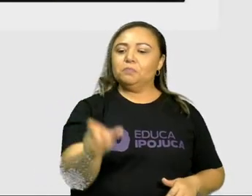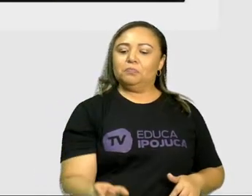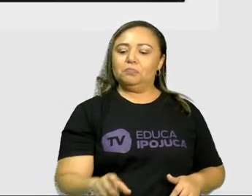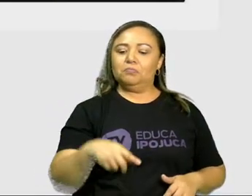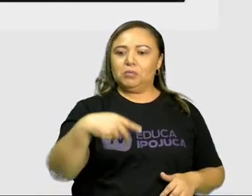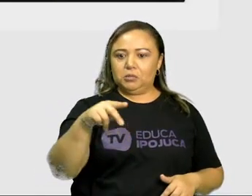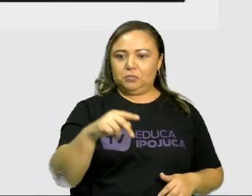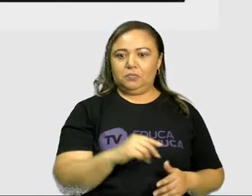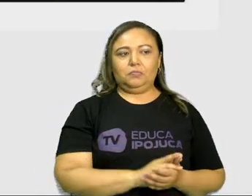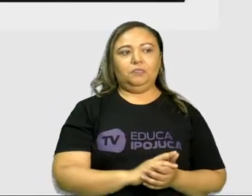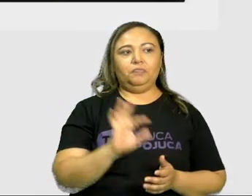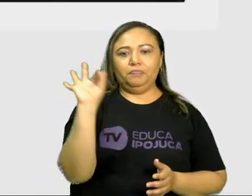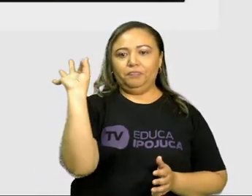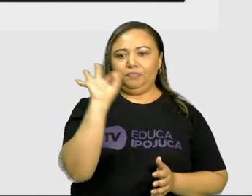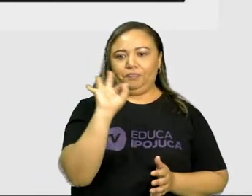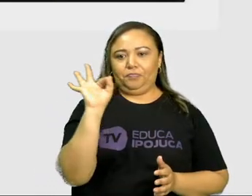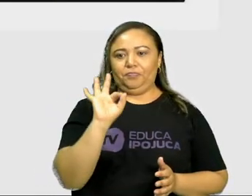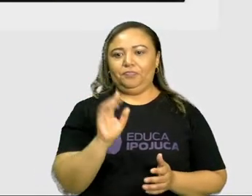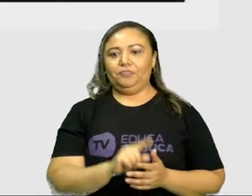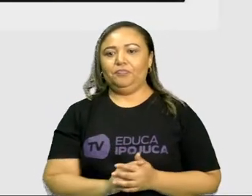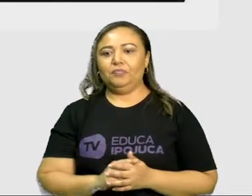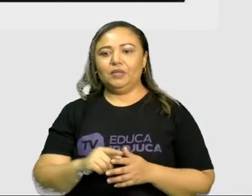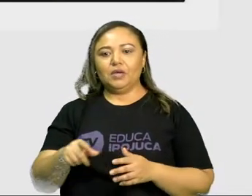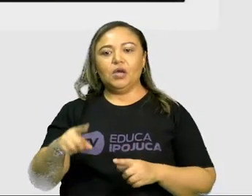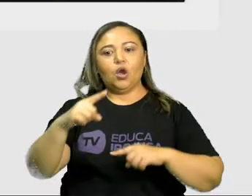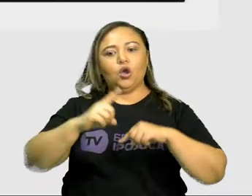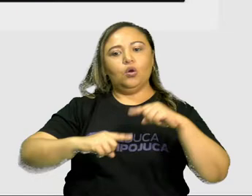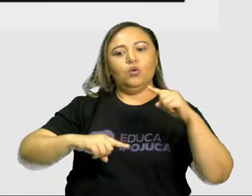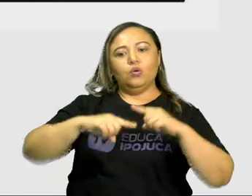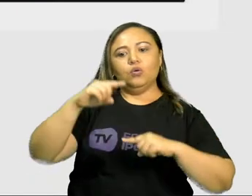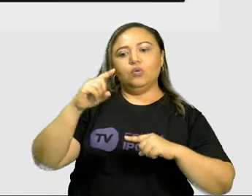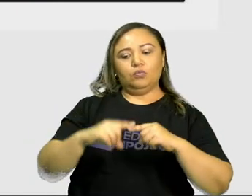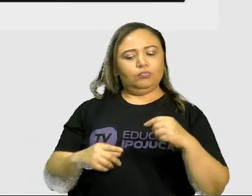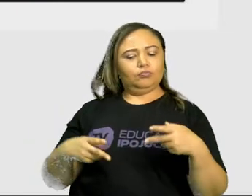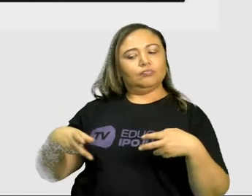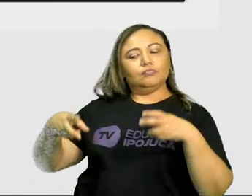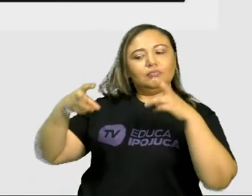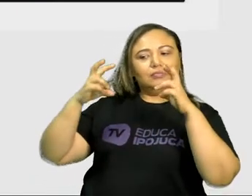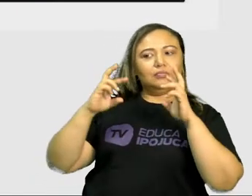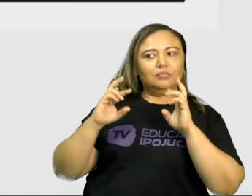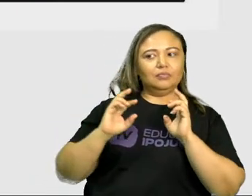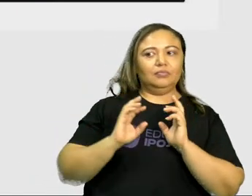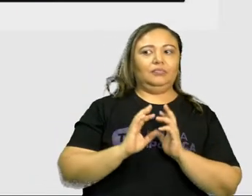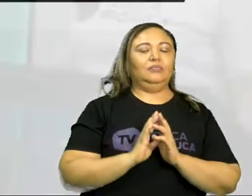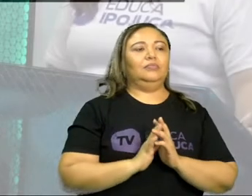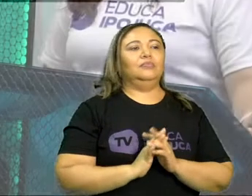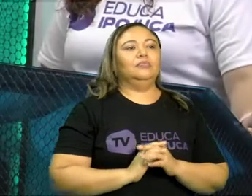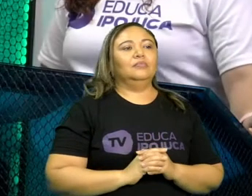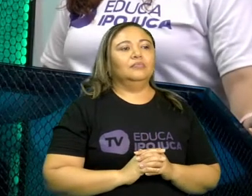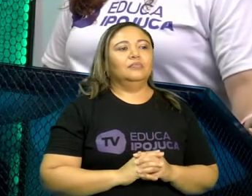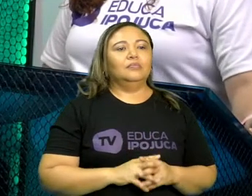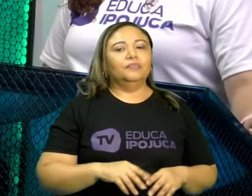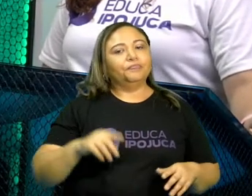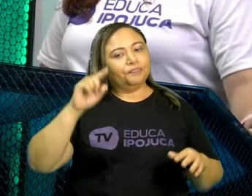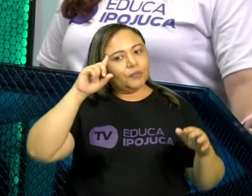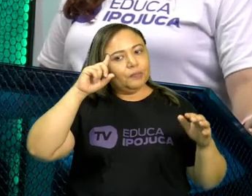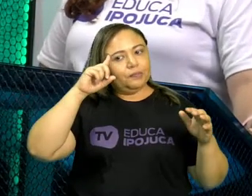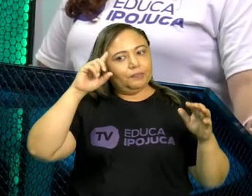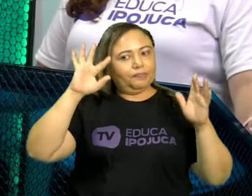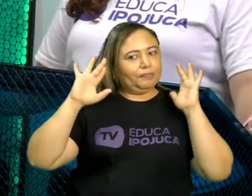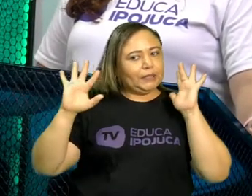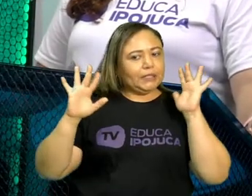responde. Não enquanto objeto de nossa percepção. O eu estou querendo que a gente reflita um pouquinho?